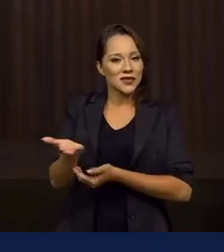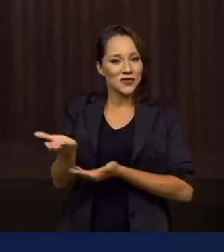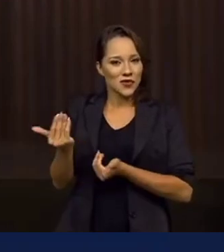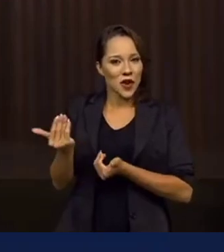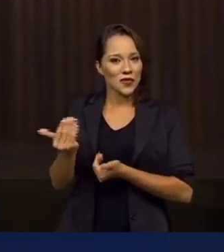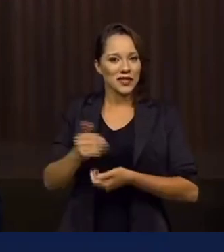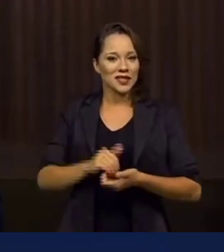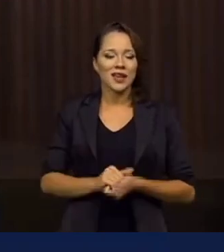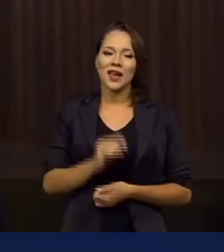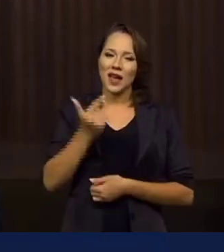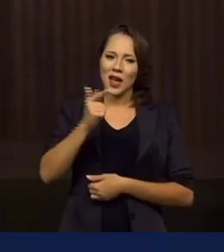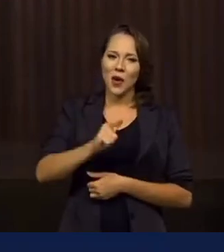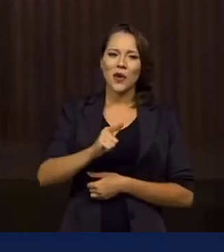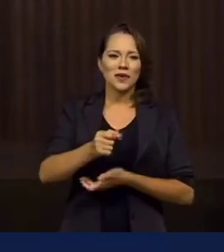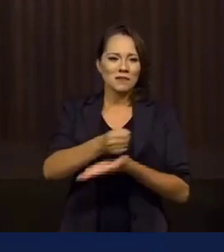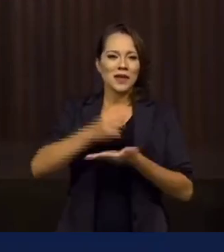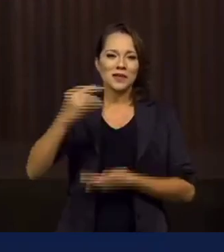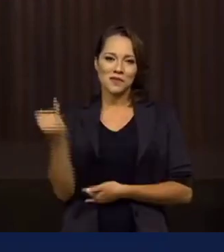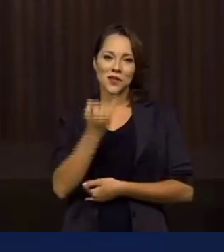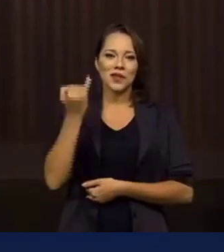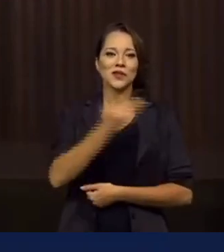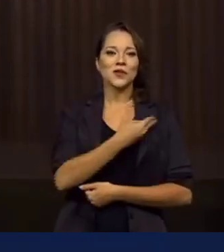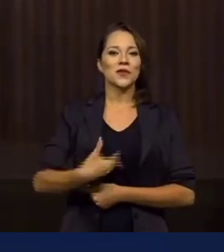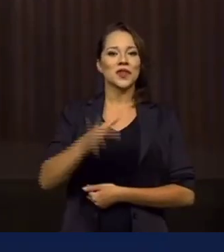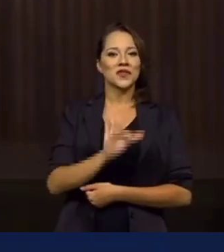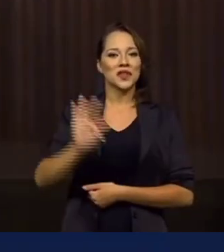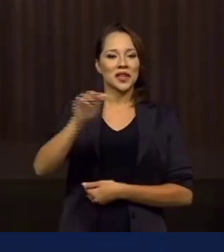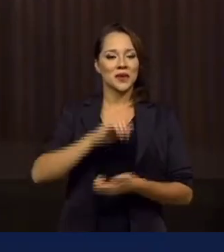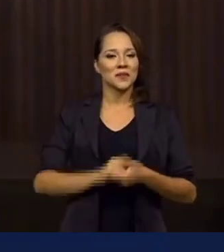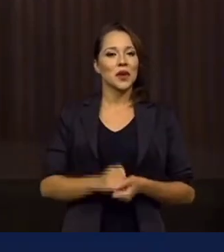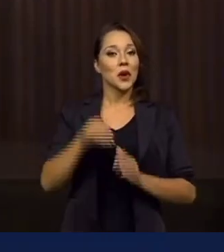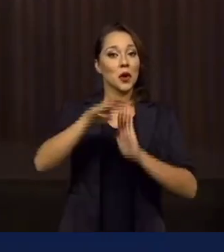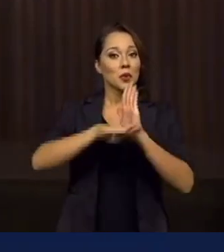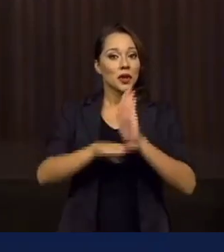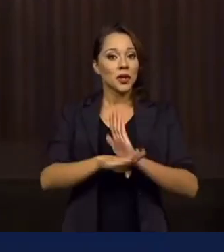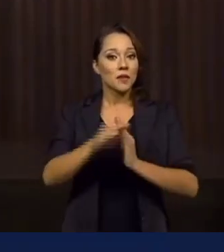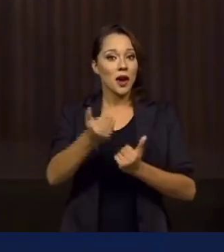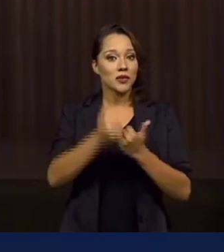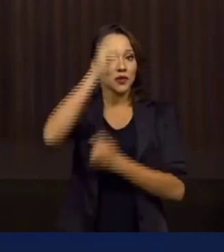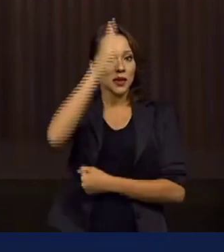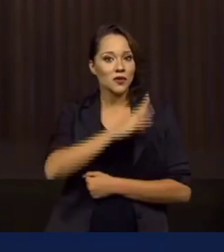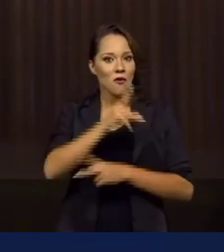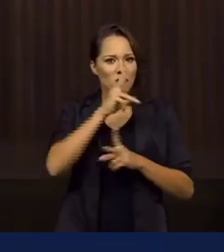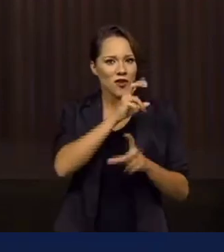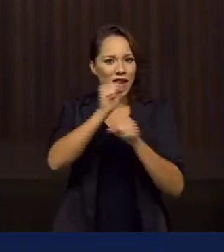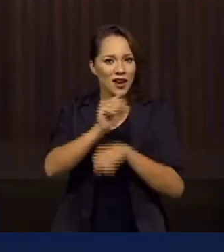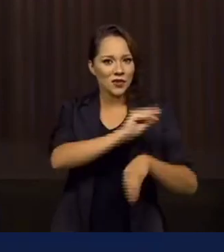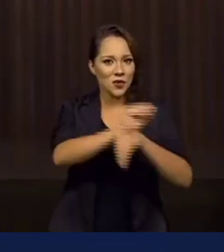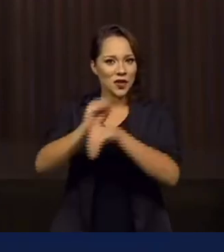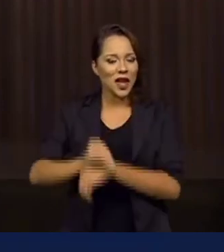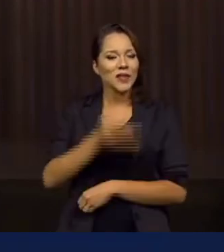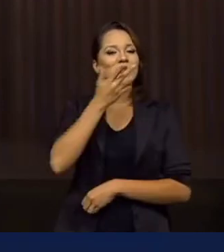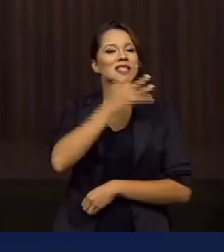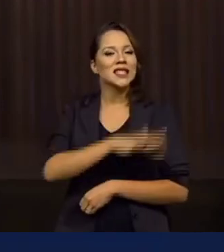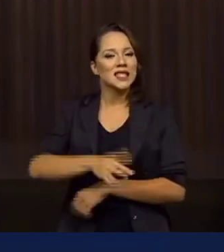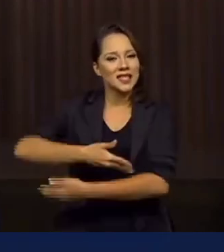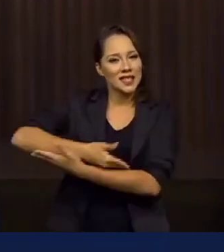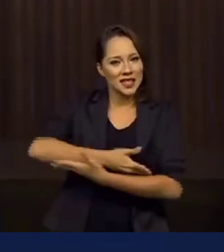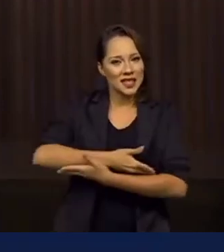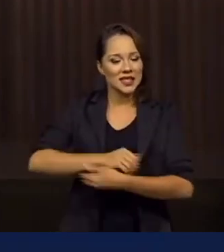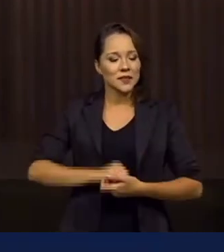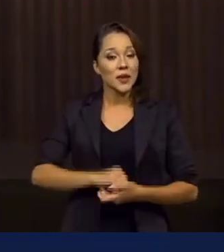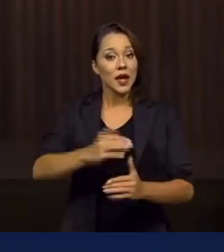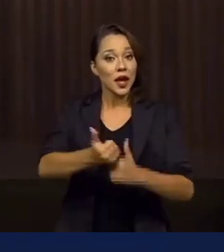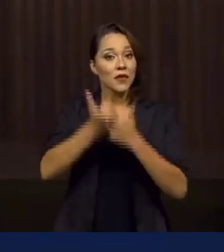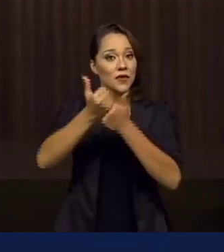jovens é outro pilar do governo federal. O Auxílio Brasil fortalece os cuidados com a primeira infância e